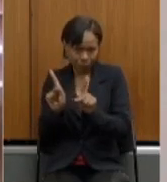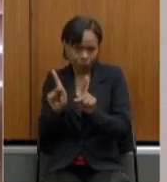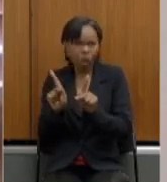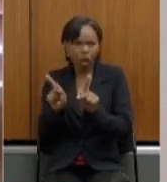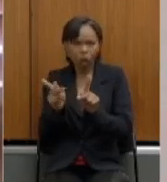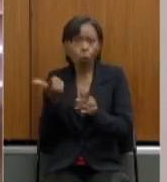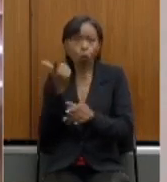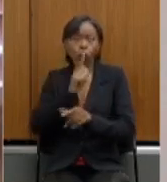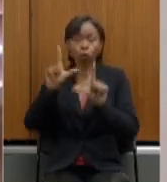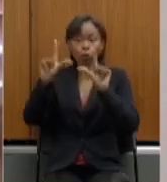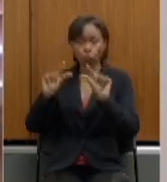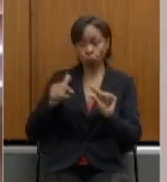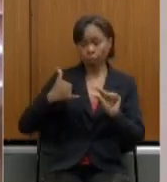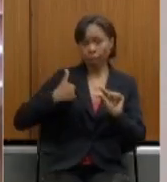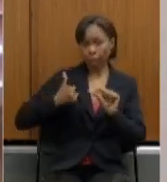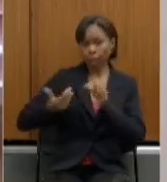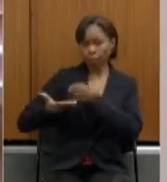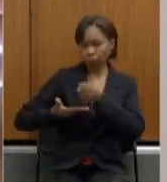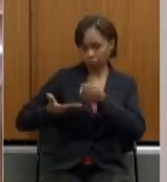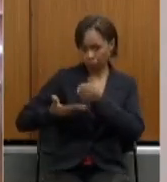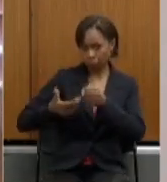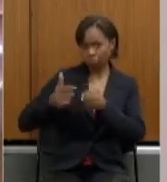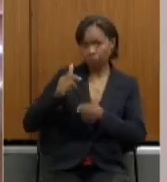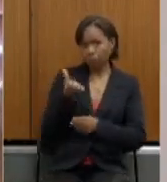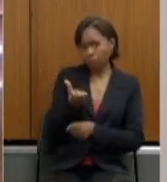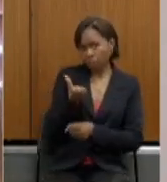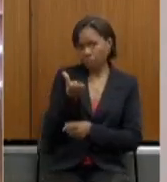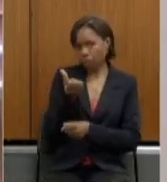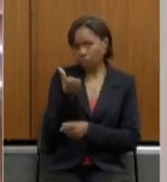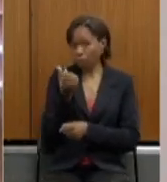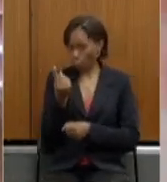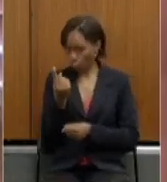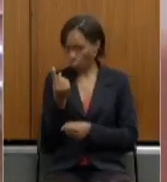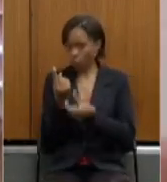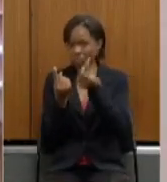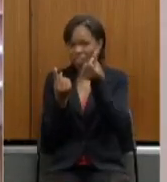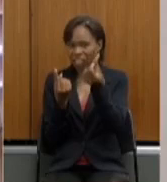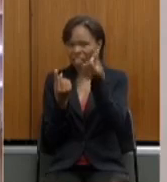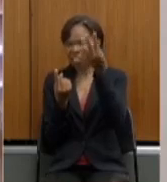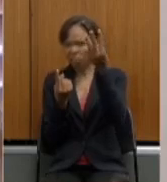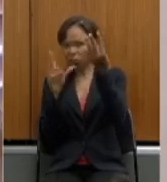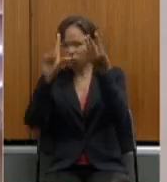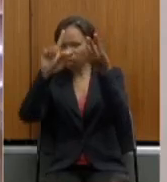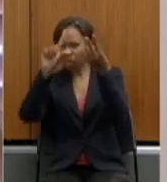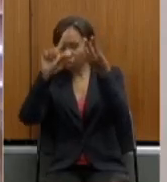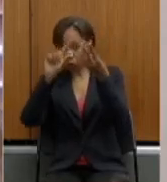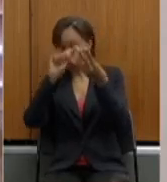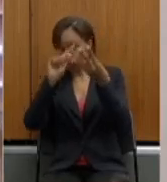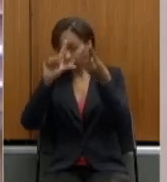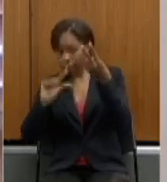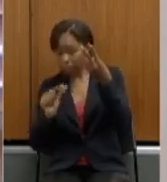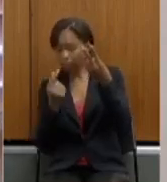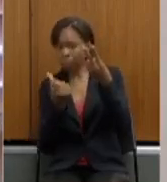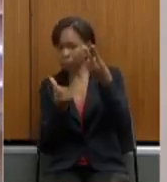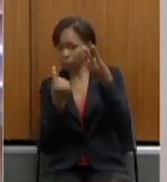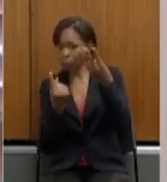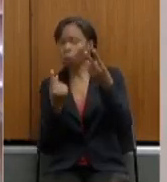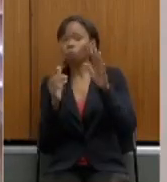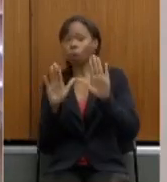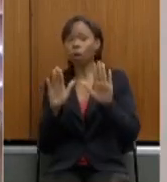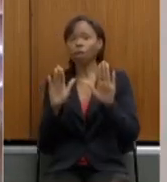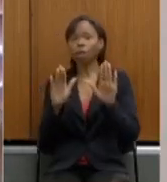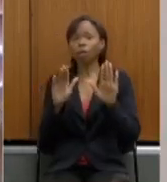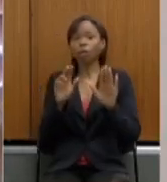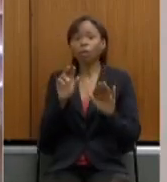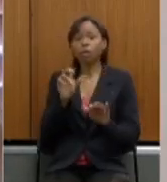redução da idade mínima para 61 anos 62 para 61 naturalmente a gente baixou para 56 anos a idade